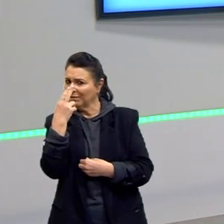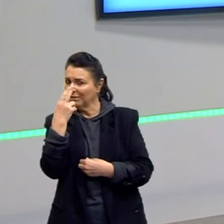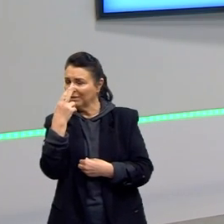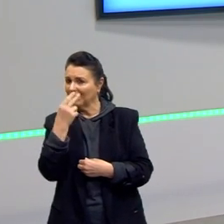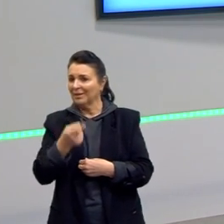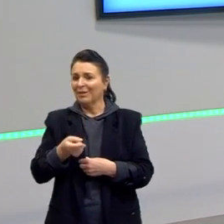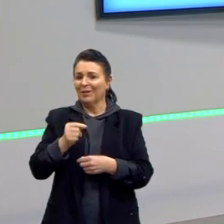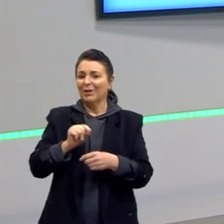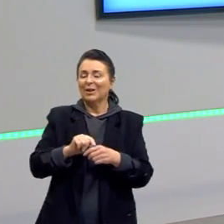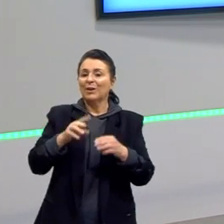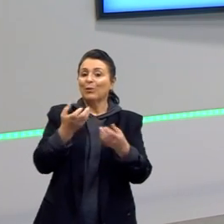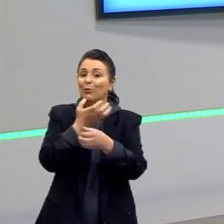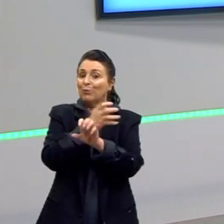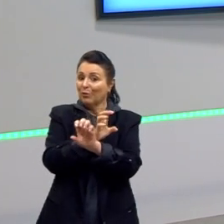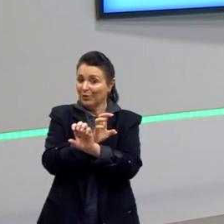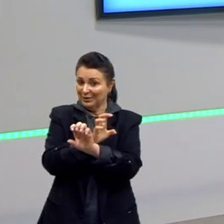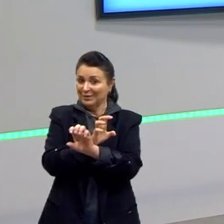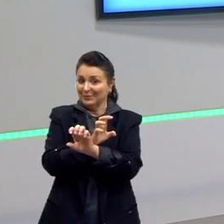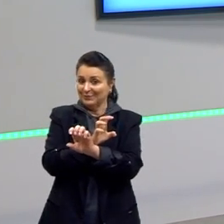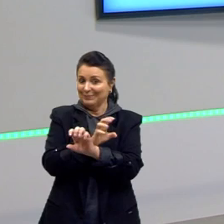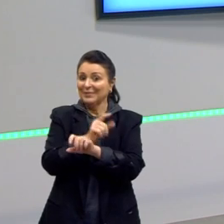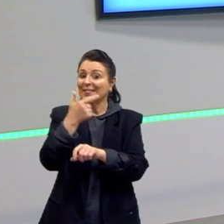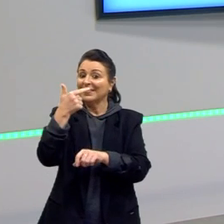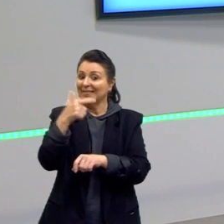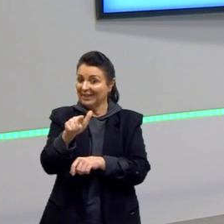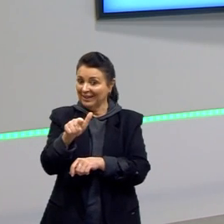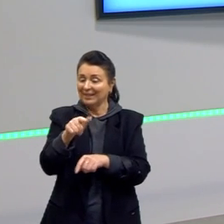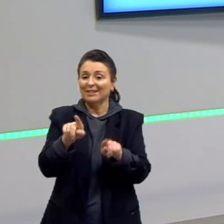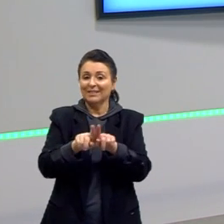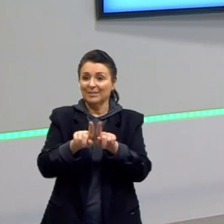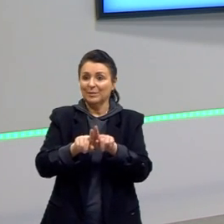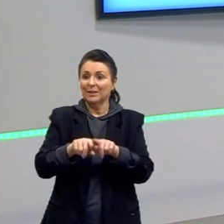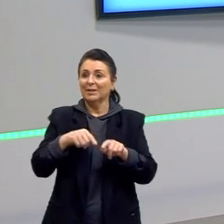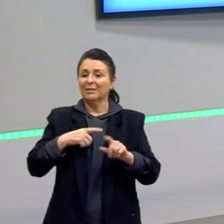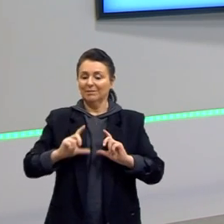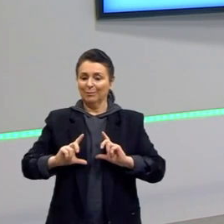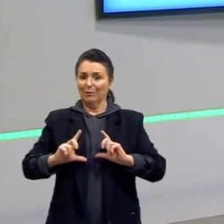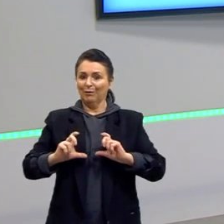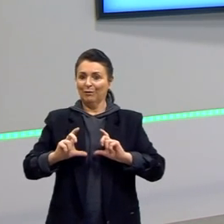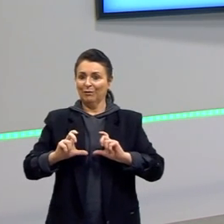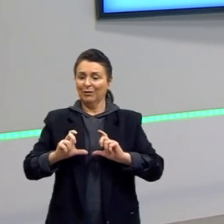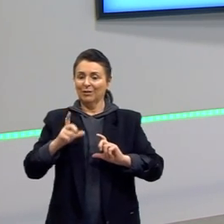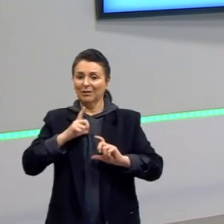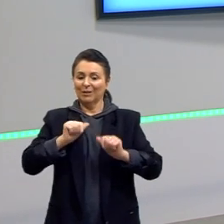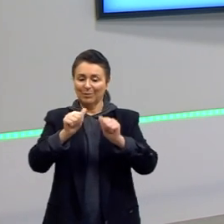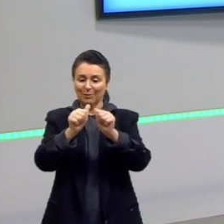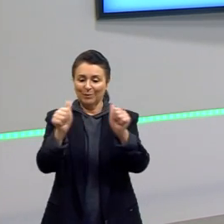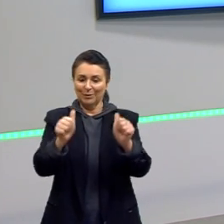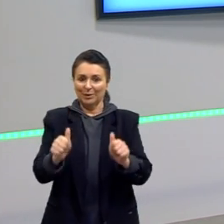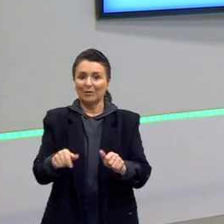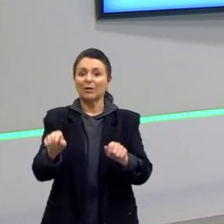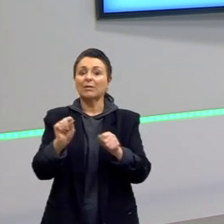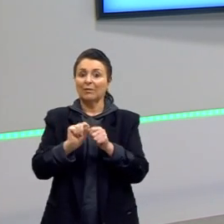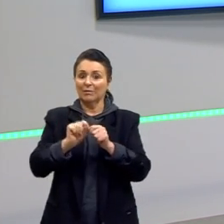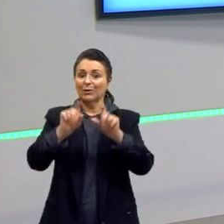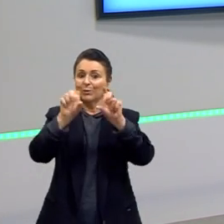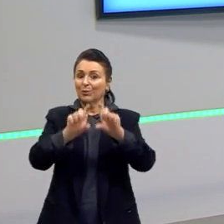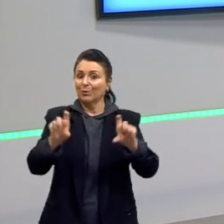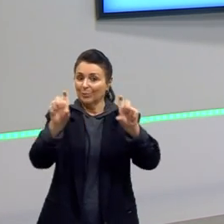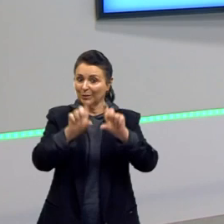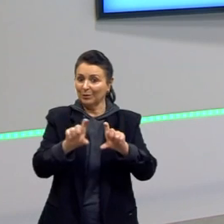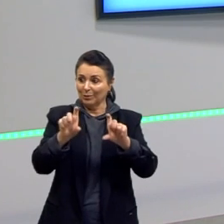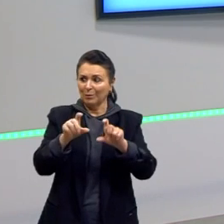então, o fóssil do cliptodonte. Aqui é uma fotinho, é uma imagem feita em computador de como ele seria